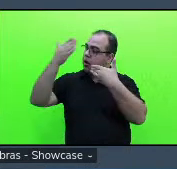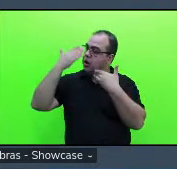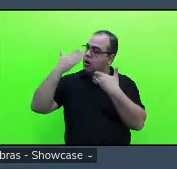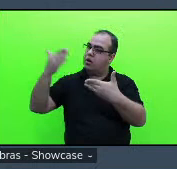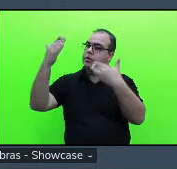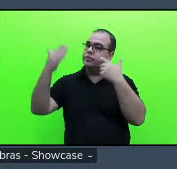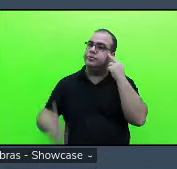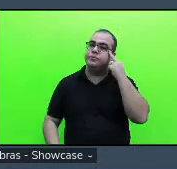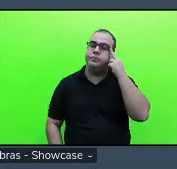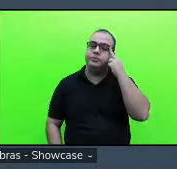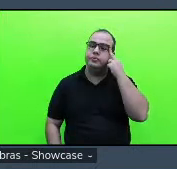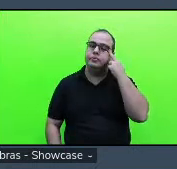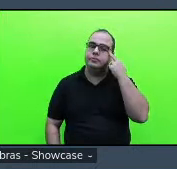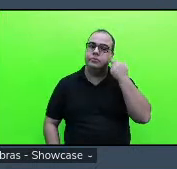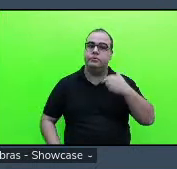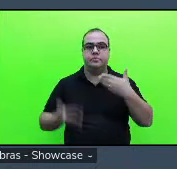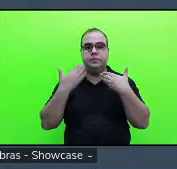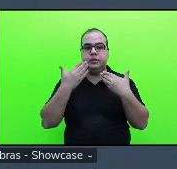obrigada